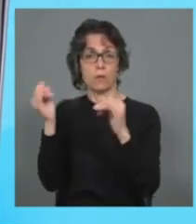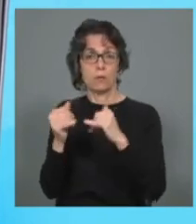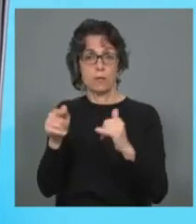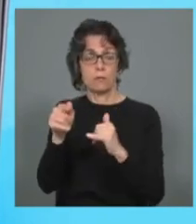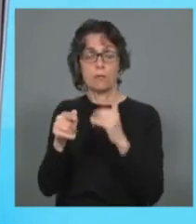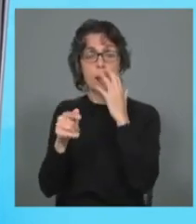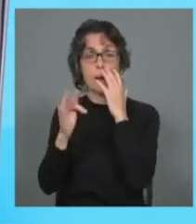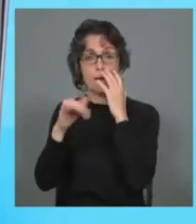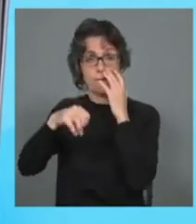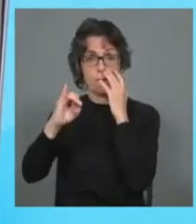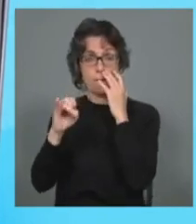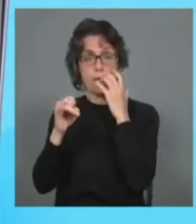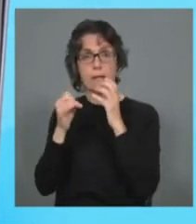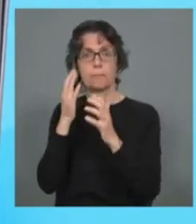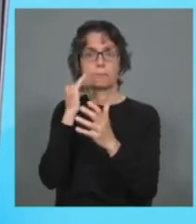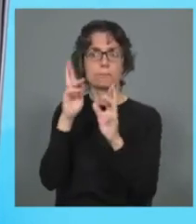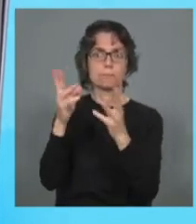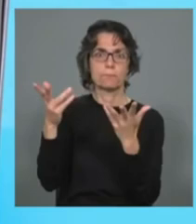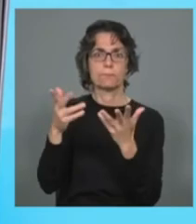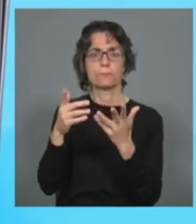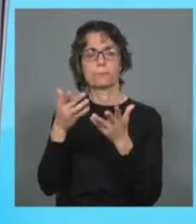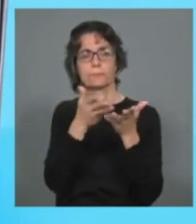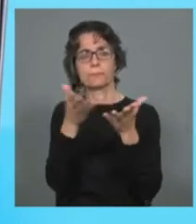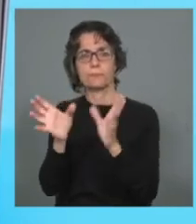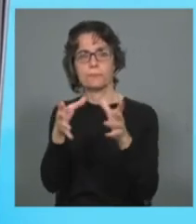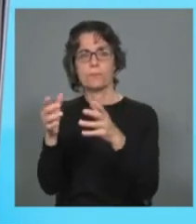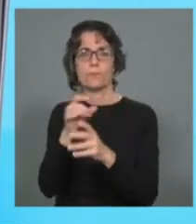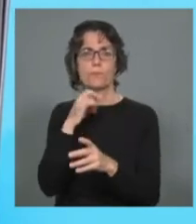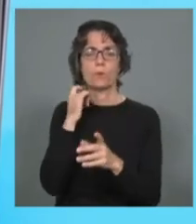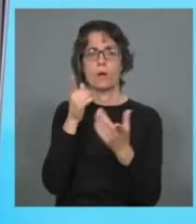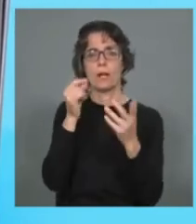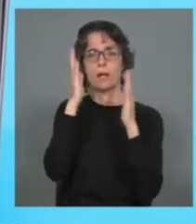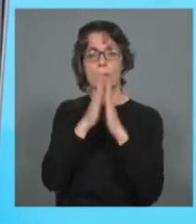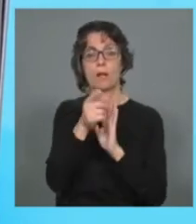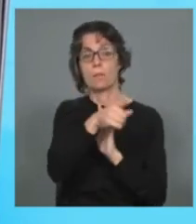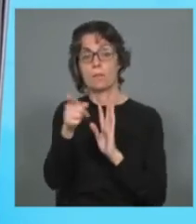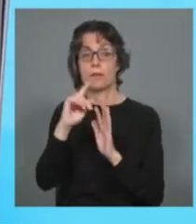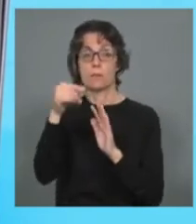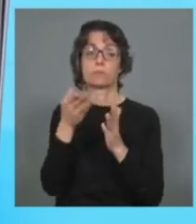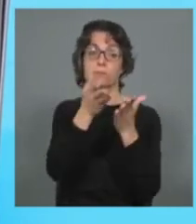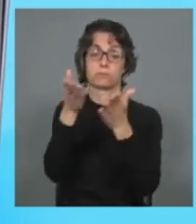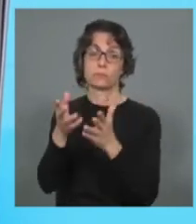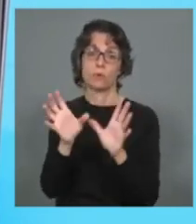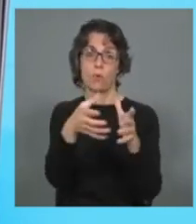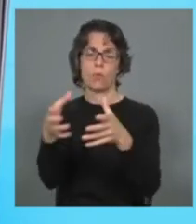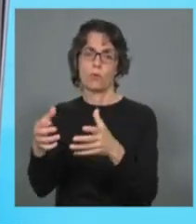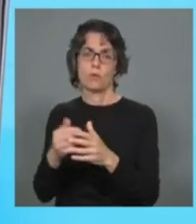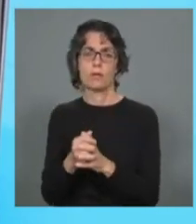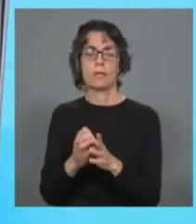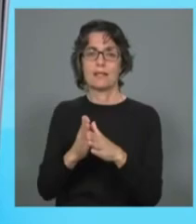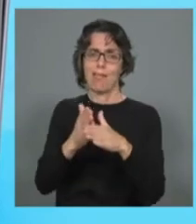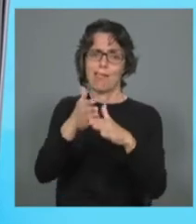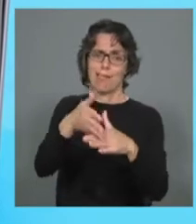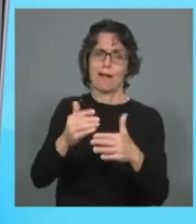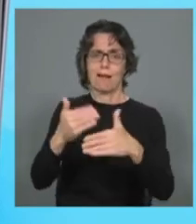as congregações, as irmãs, os padres que estão no terreno, para que eles possam também ajudar a comunidade a permanecer e a ultrapassar esta fase mais